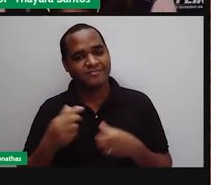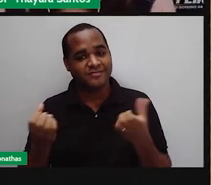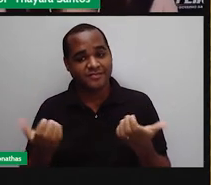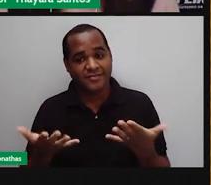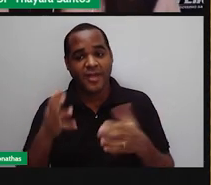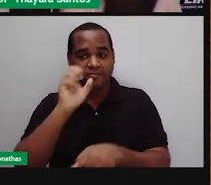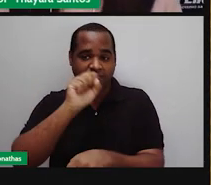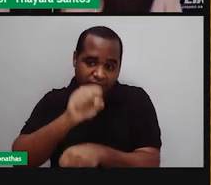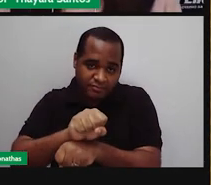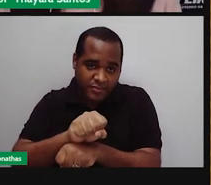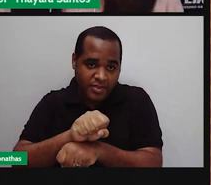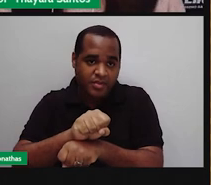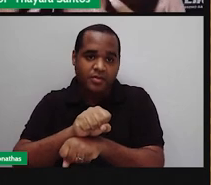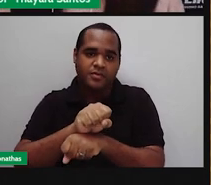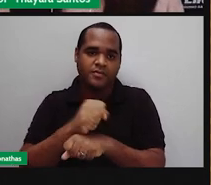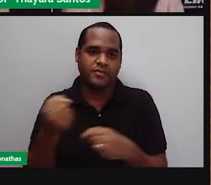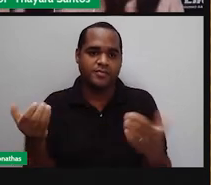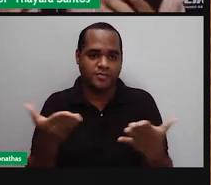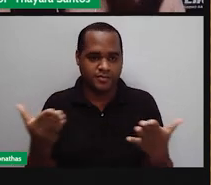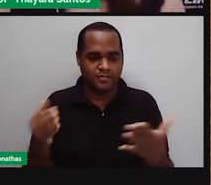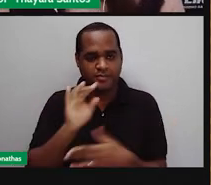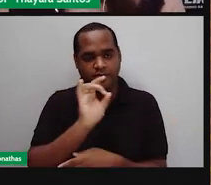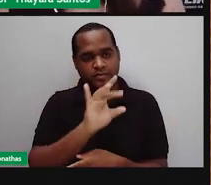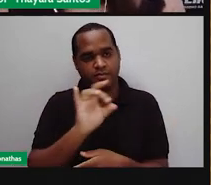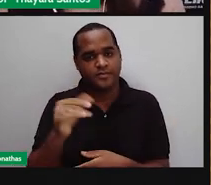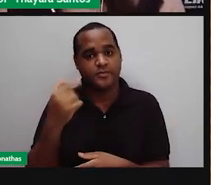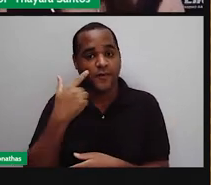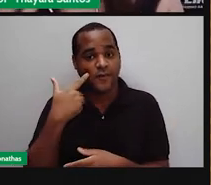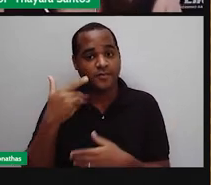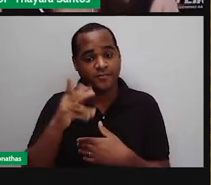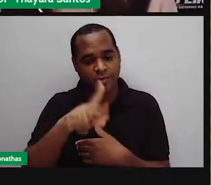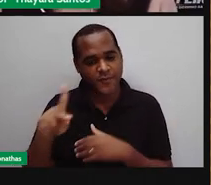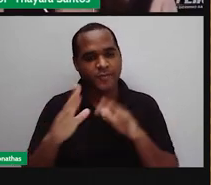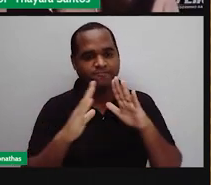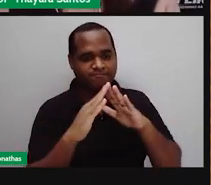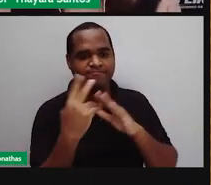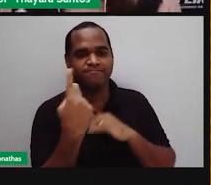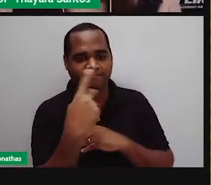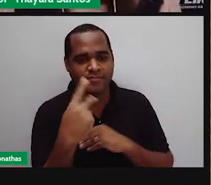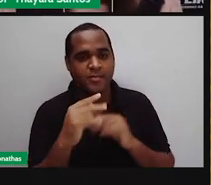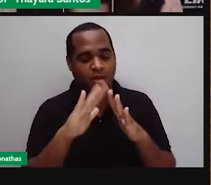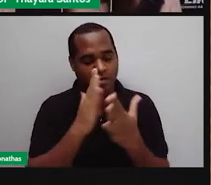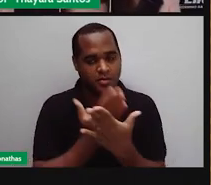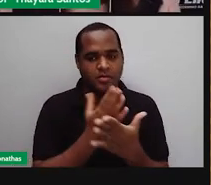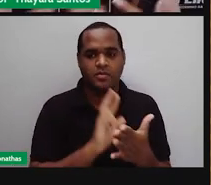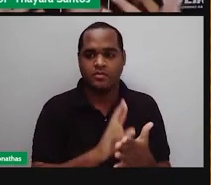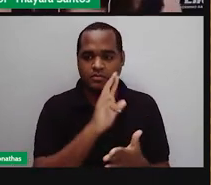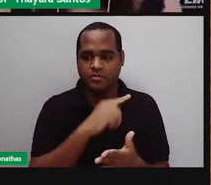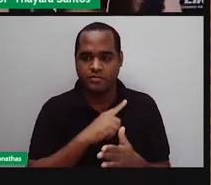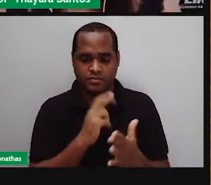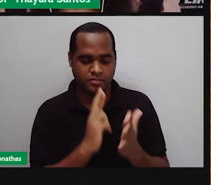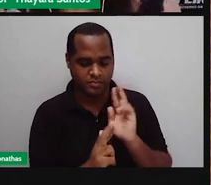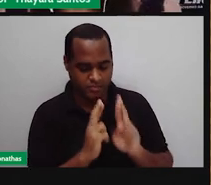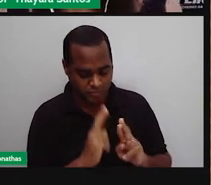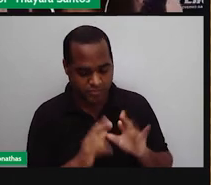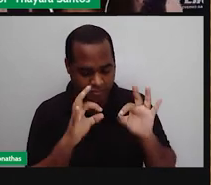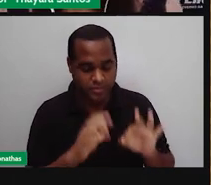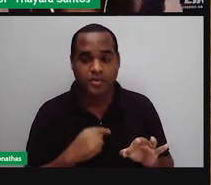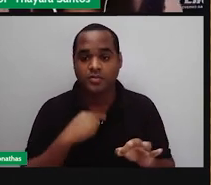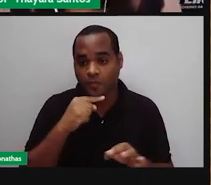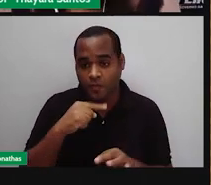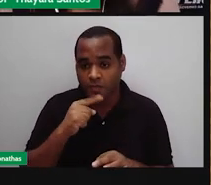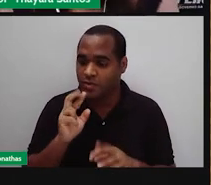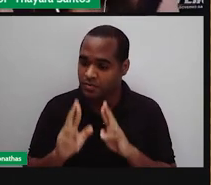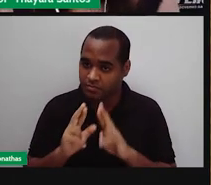nós vamos parar por aqui, né? Mas vocês vão continuar aí agora com os professores de vocês, da escola de vocês. Vão fazer as atividades, tirar as